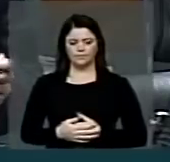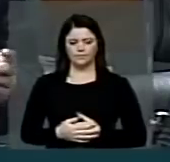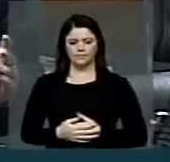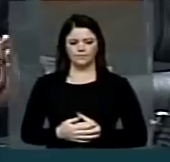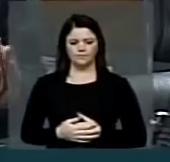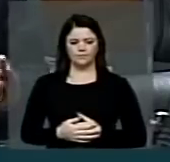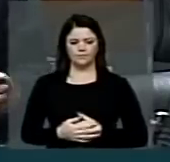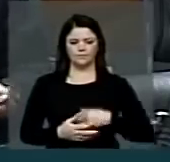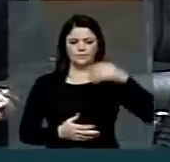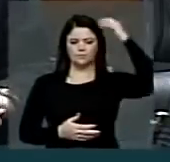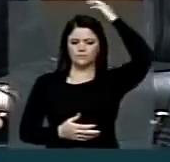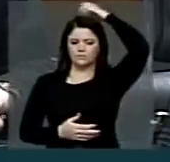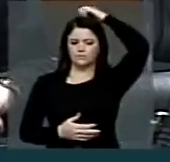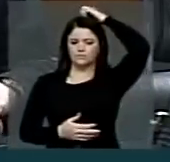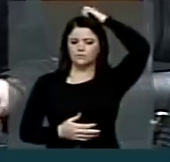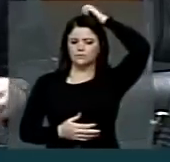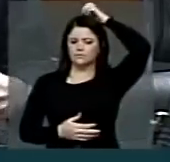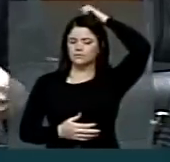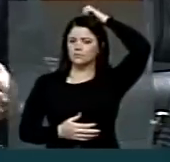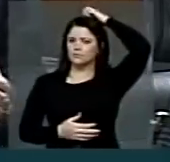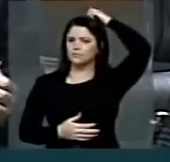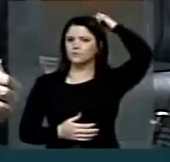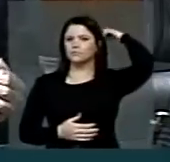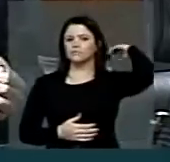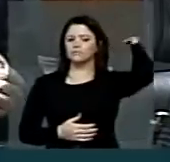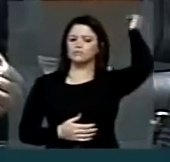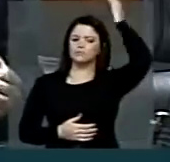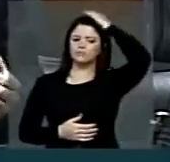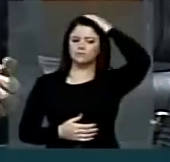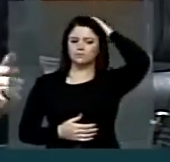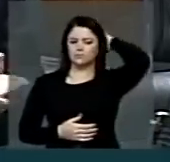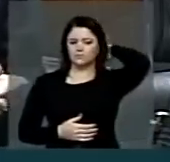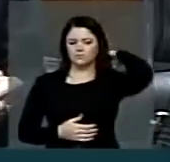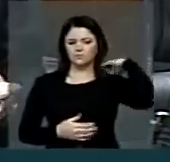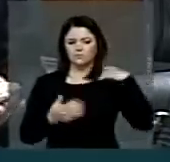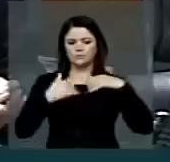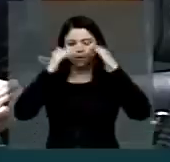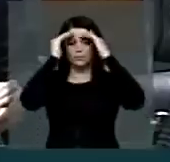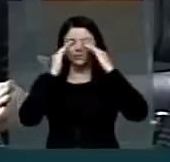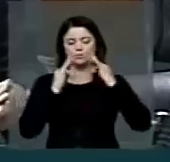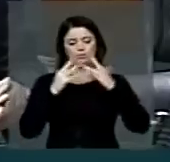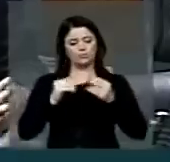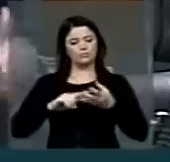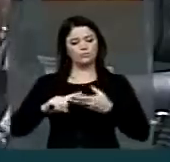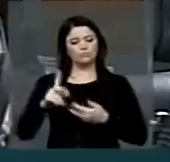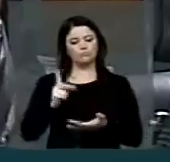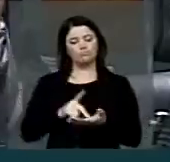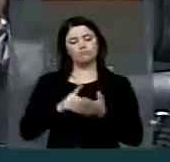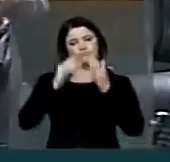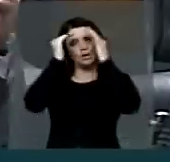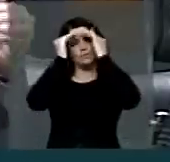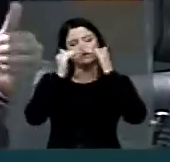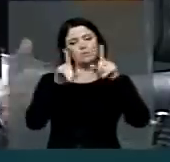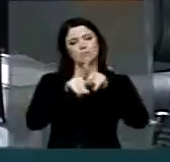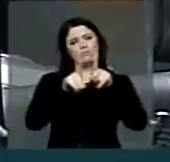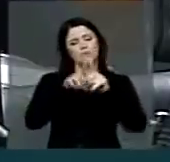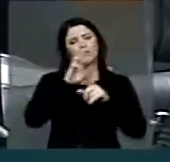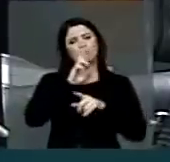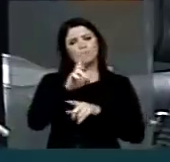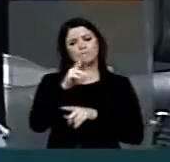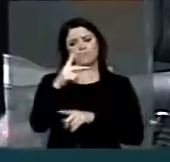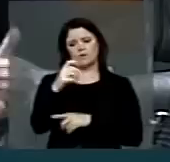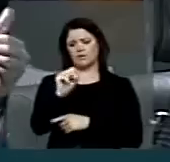da maneira mais respeitosa possível, Sr. Presidente, da maneira mais respeitosa possível, respeitando a decisão do